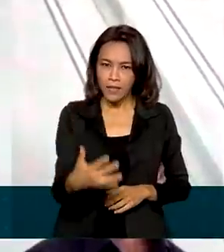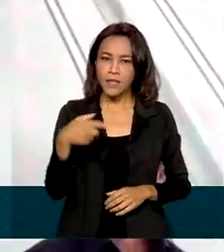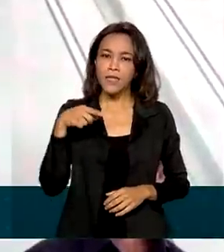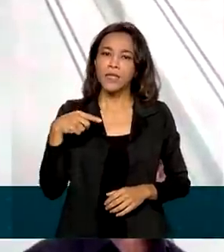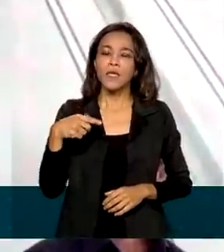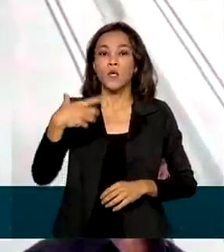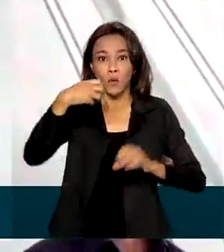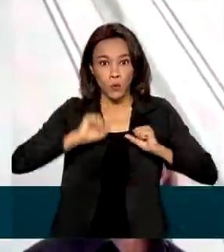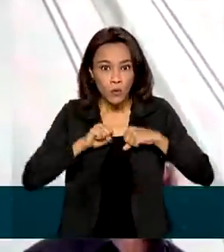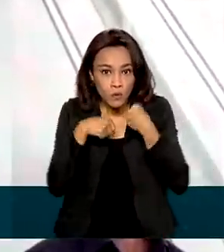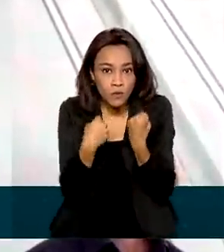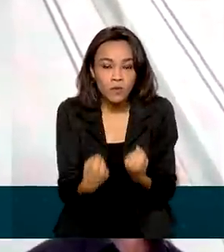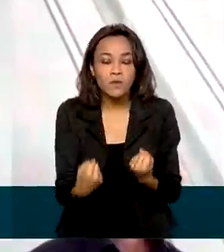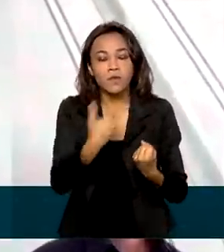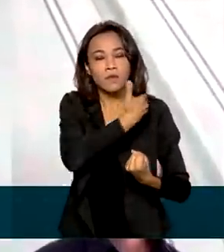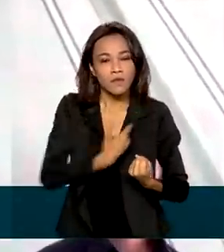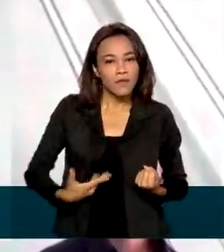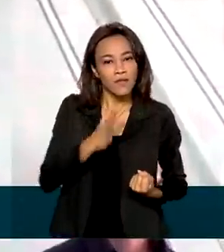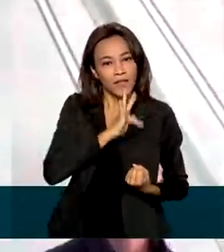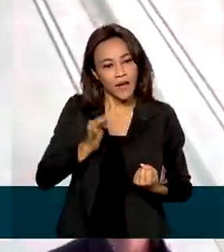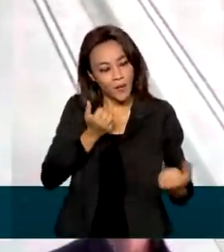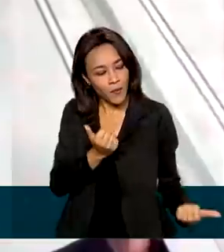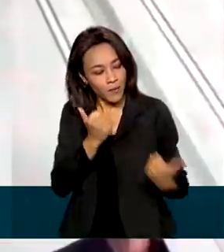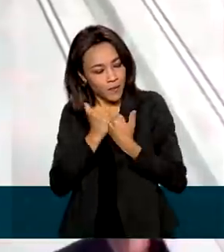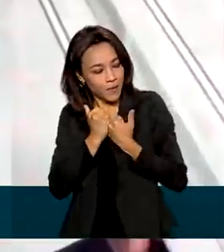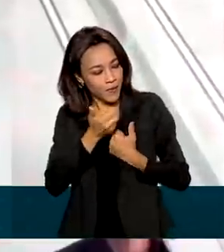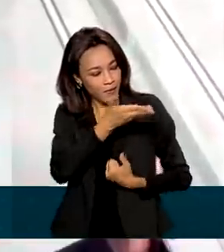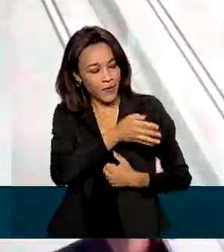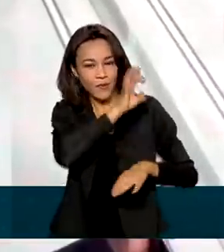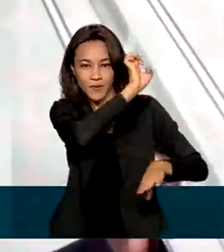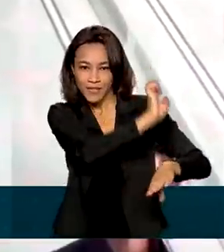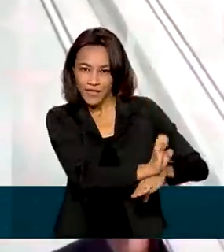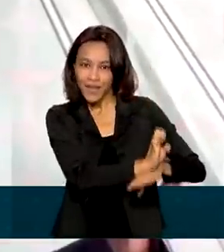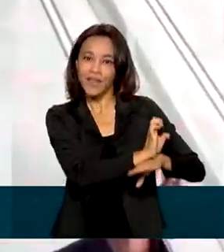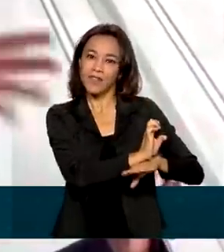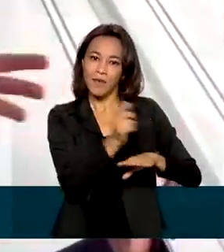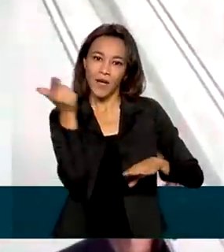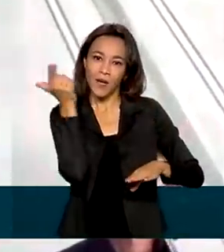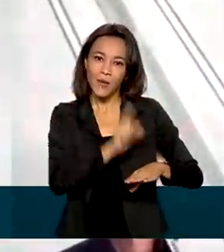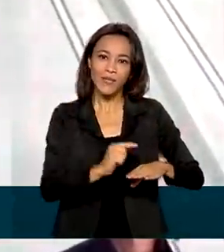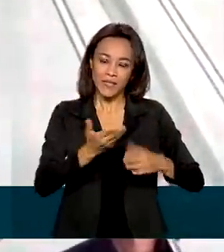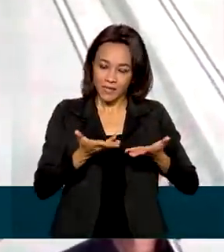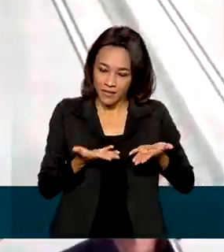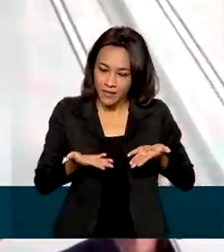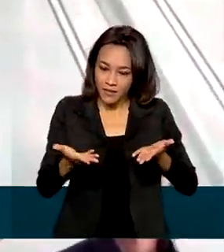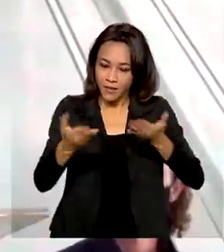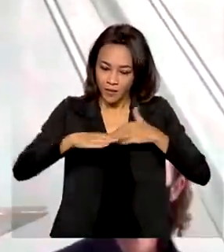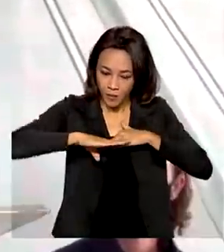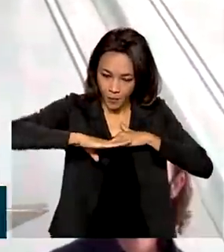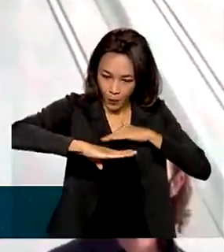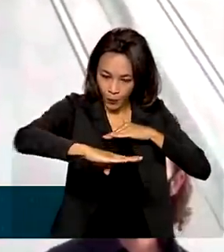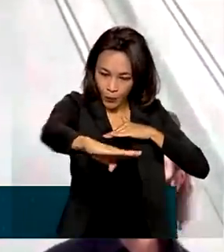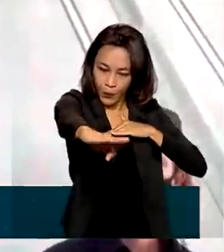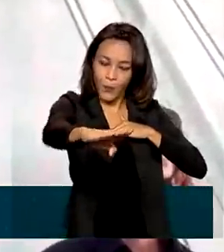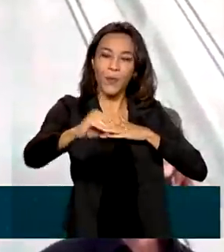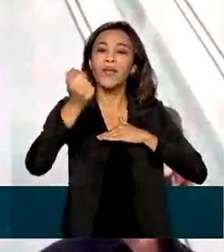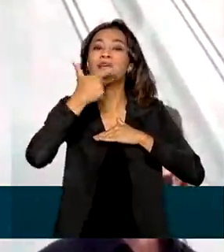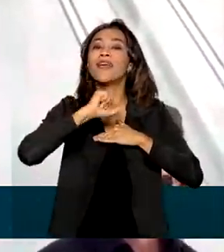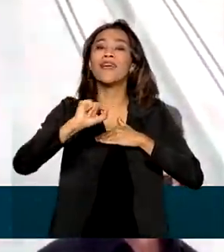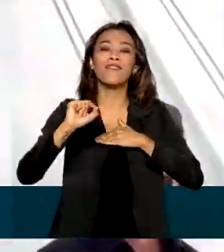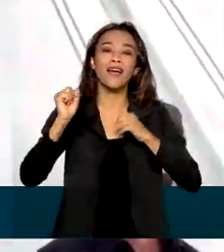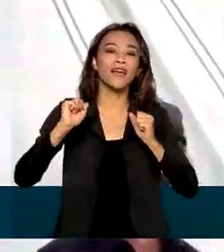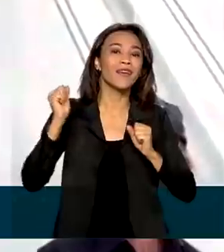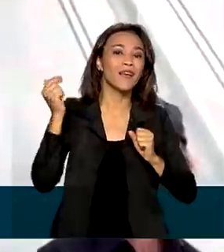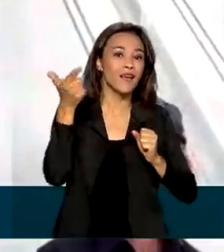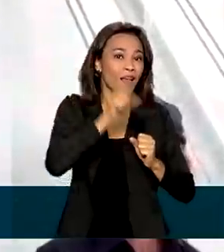federal se alia ao esforço do governo estadual de casar a infraestrutura, de prover a infraestrutura. E no final, quem vai ganhar com